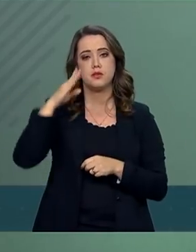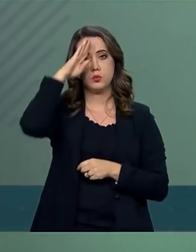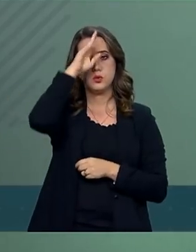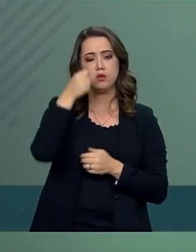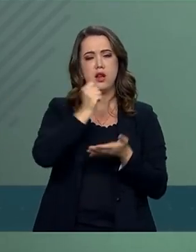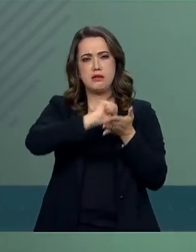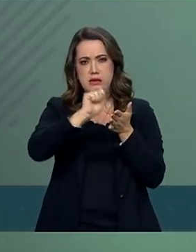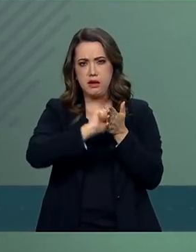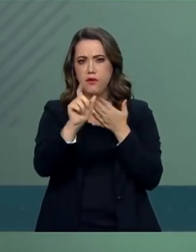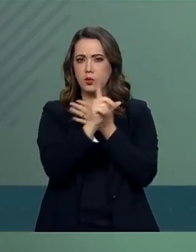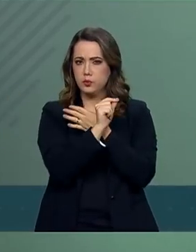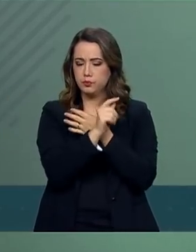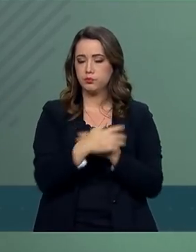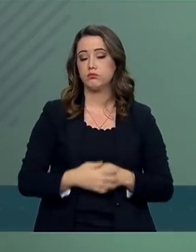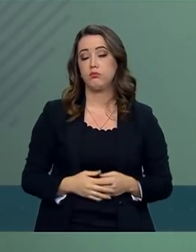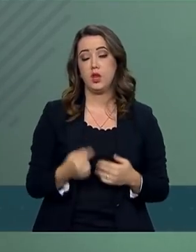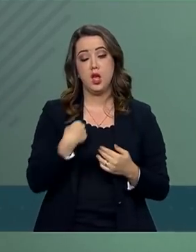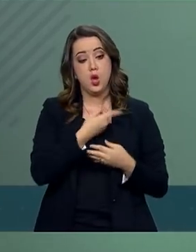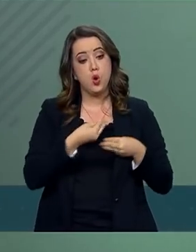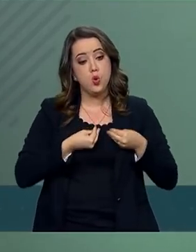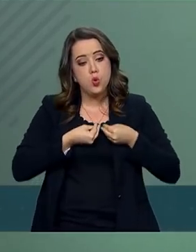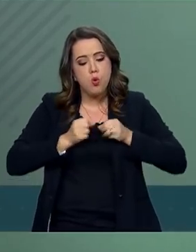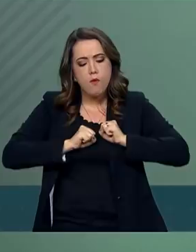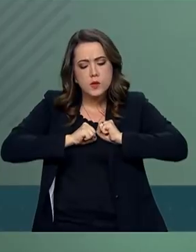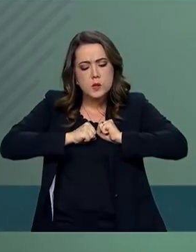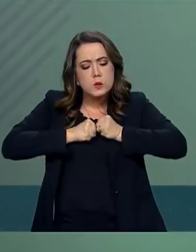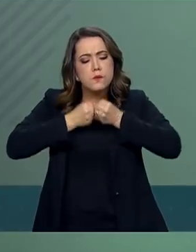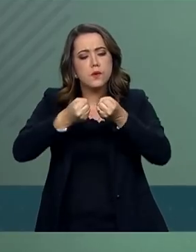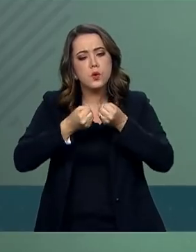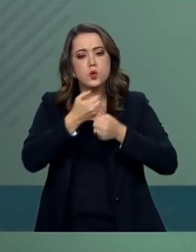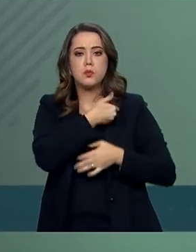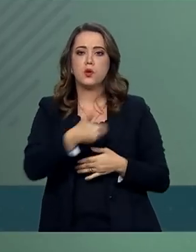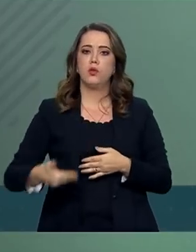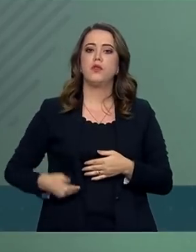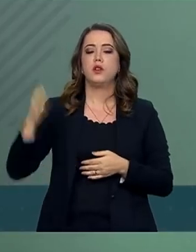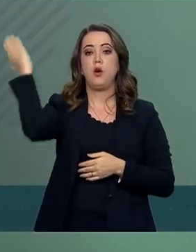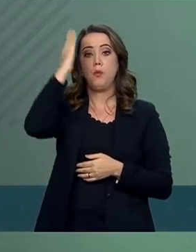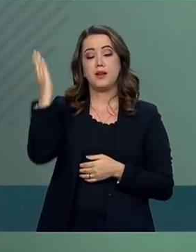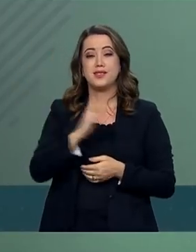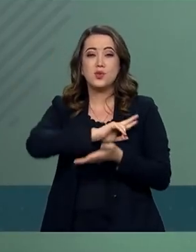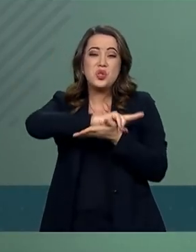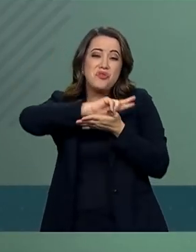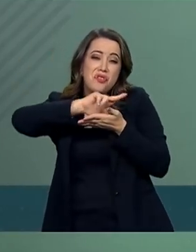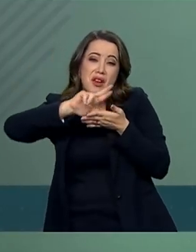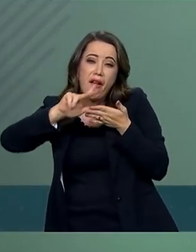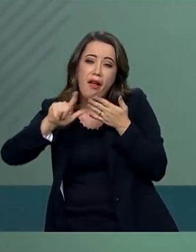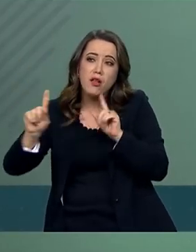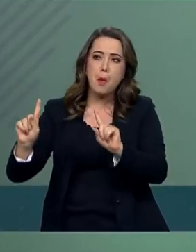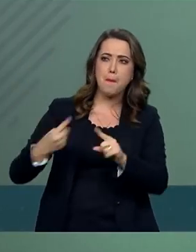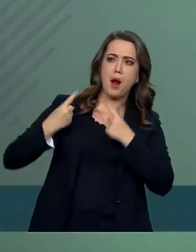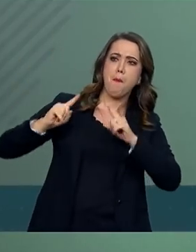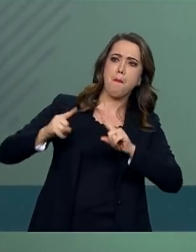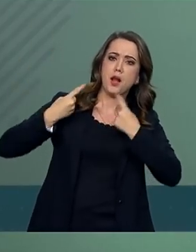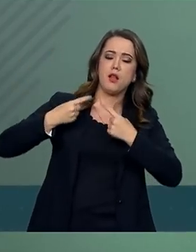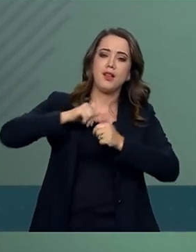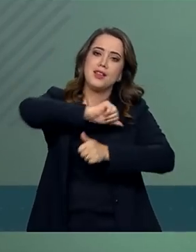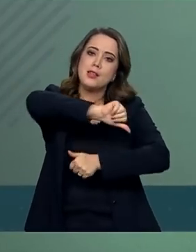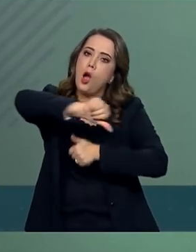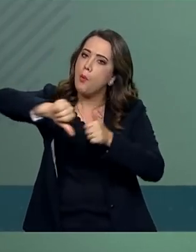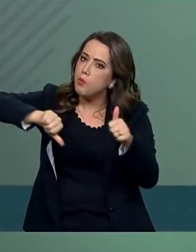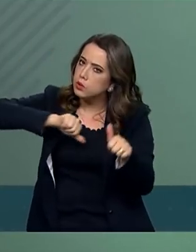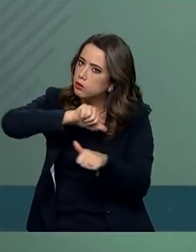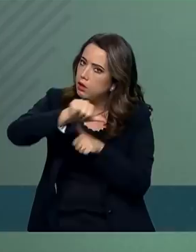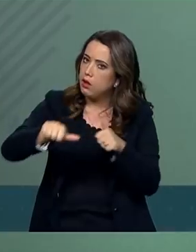governar o Brasil. Os desafios são inúmeros e a mudança na forma de